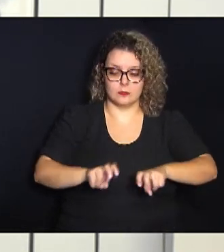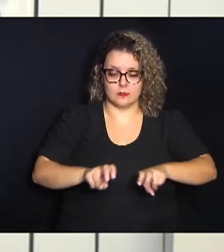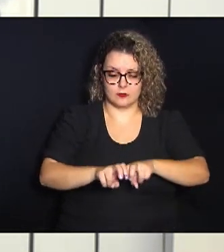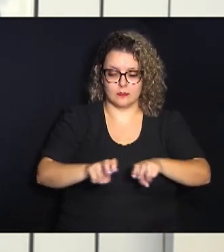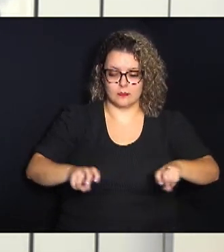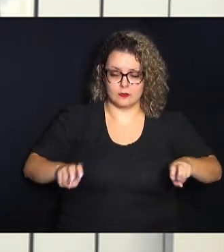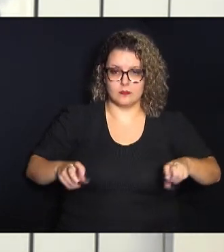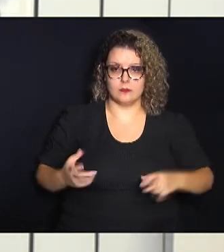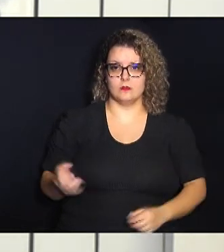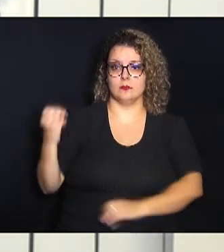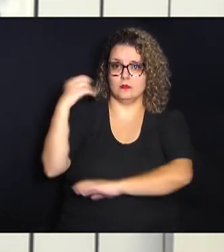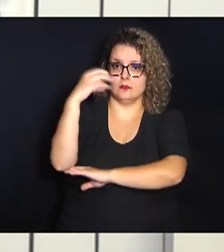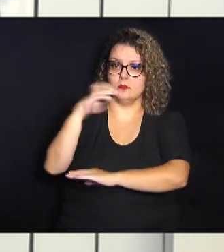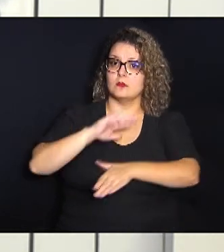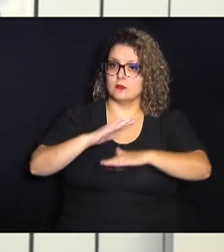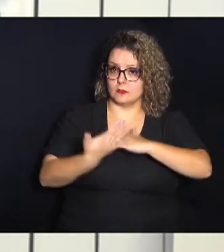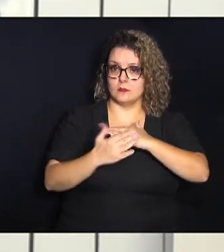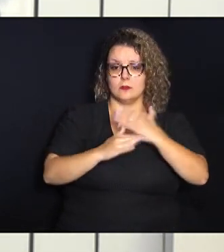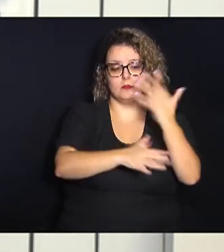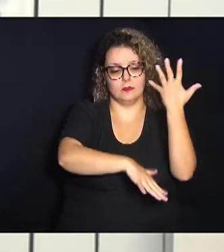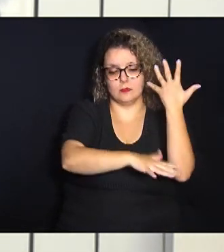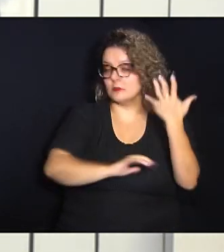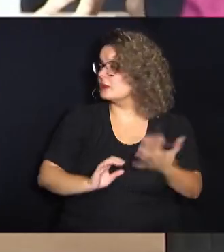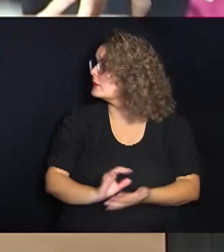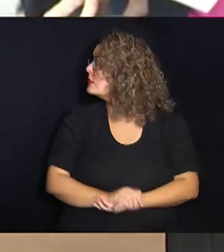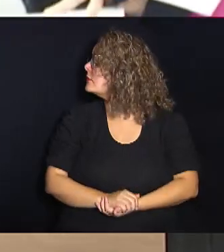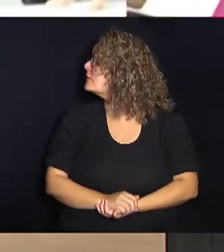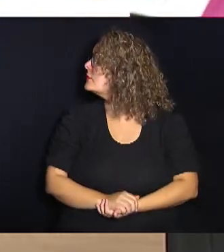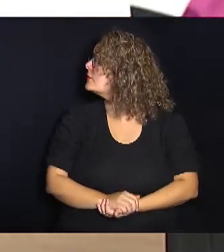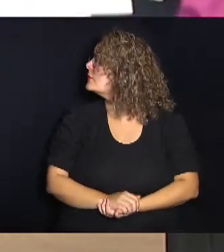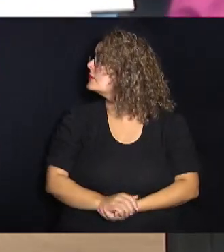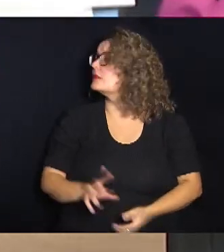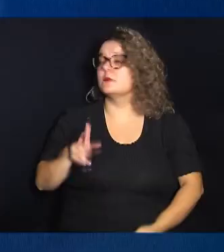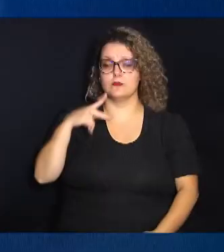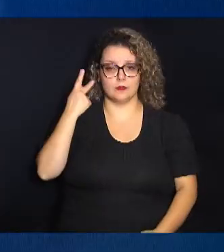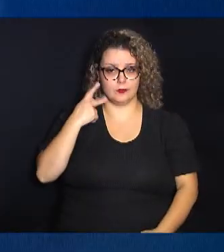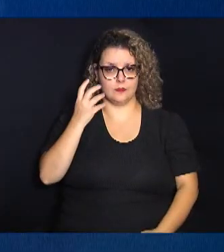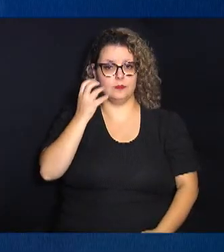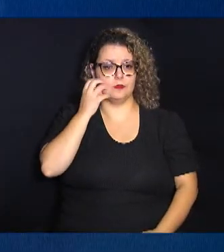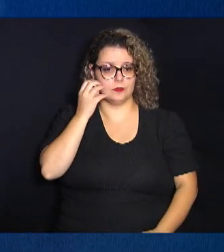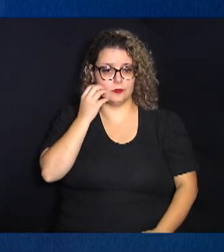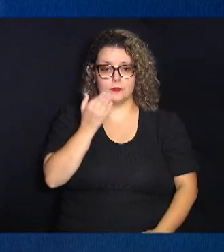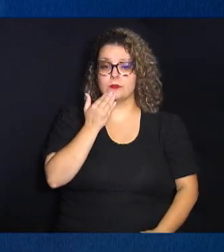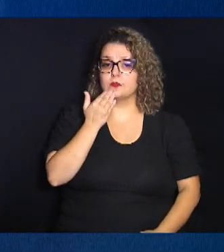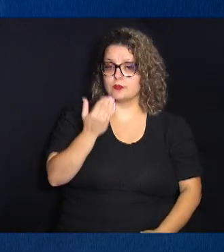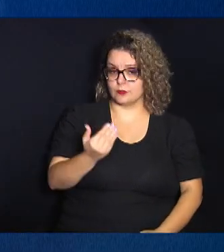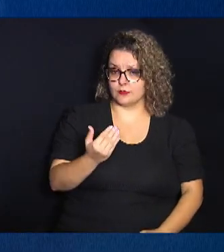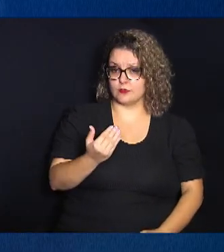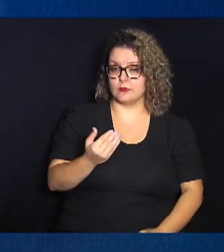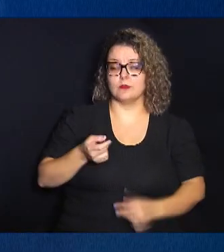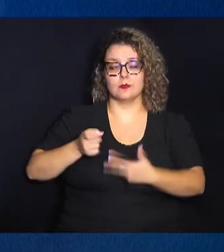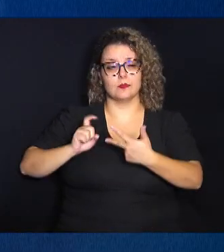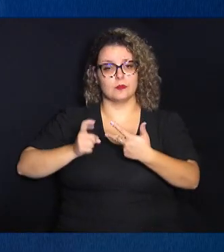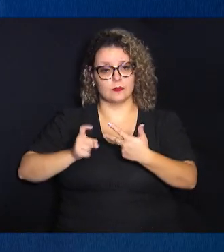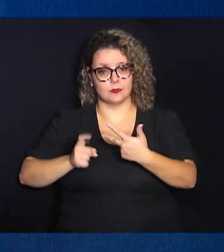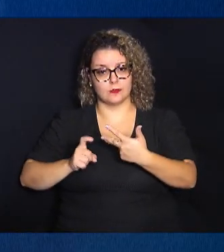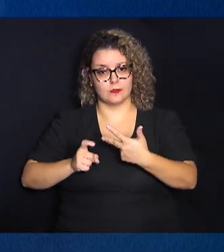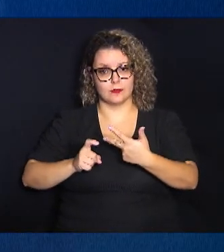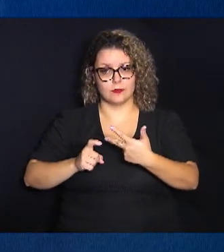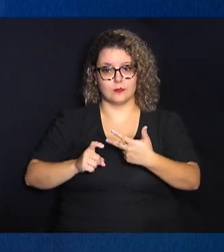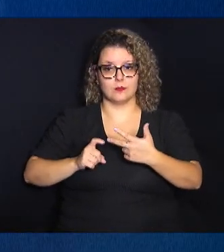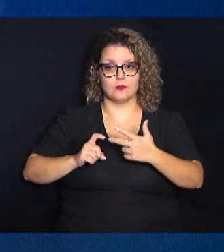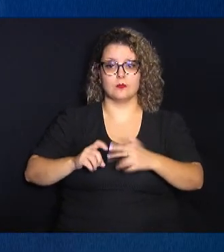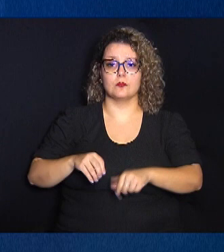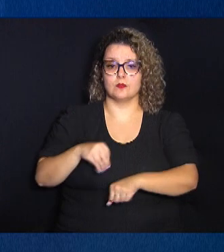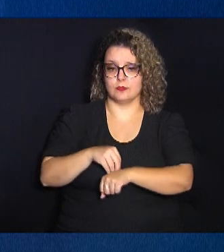em Praça do Bairro O vereador Igor Diego solicitou ao Executivo através da